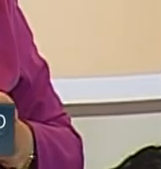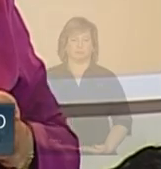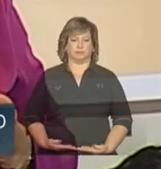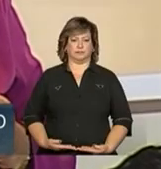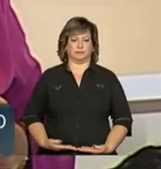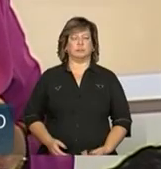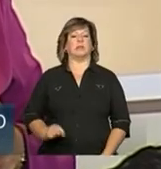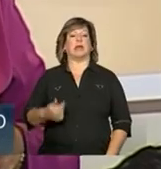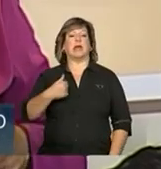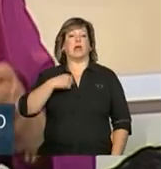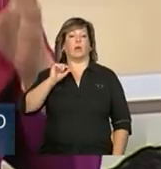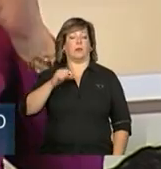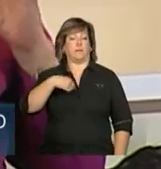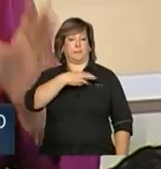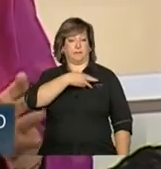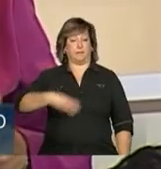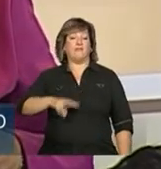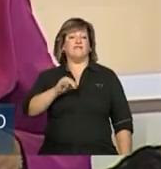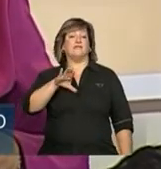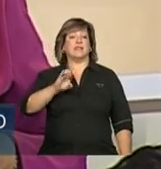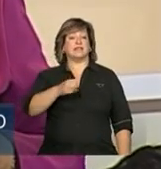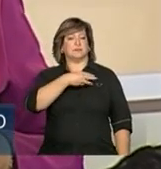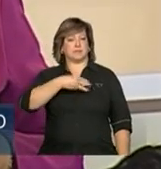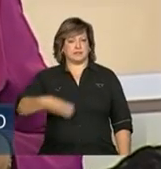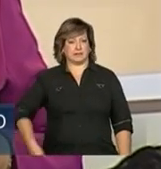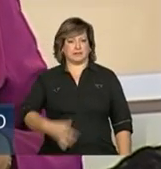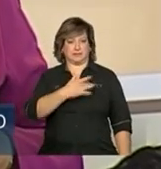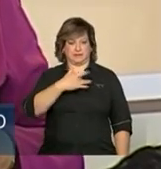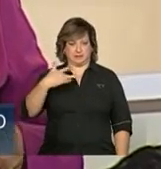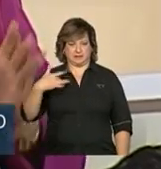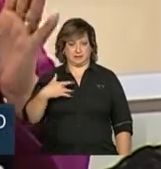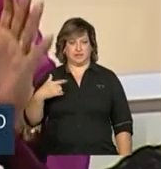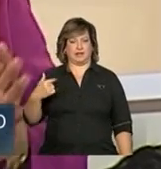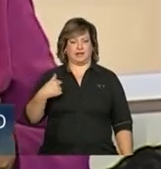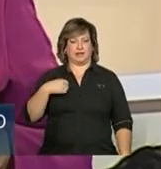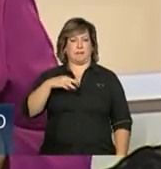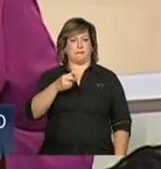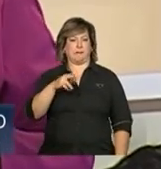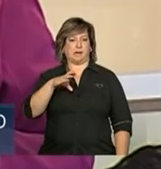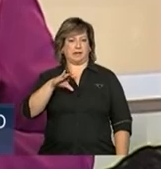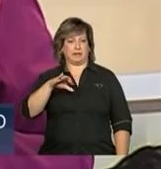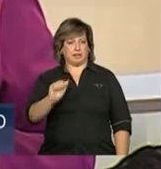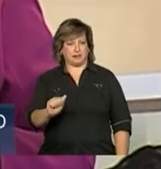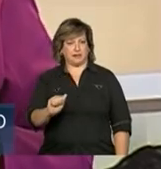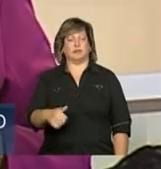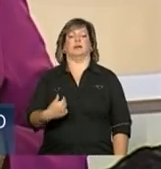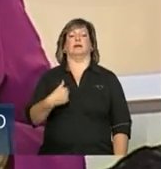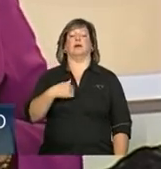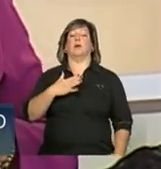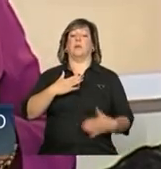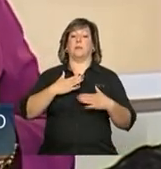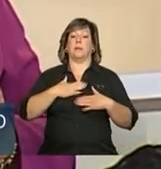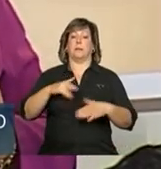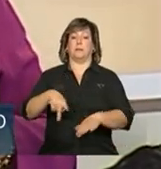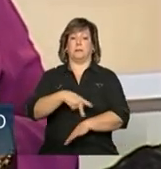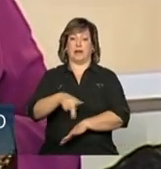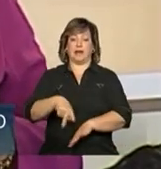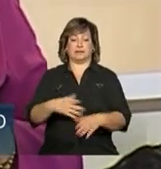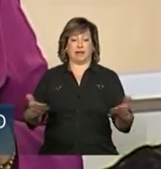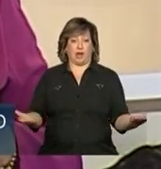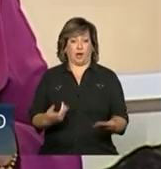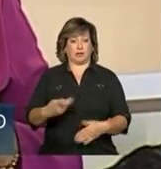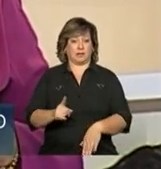Saúde Pública de Cuba, a colaboración internacional. Tenendo em conta que em meu país há, neste momento,